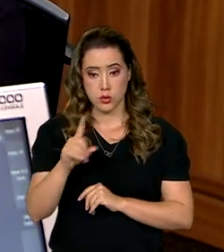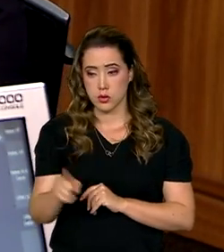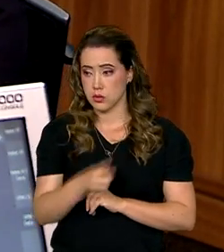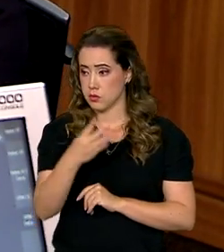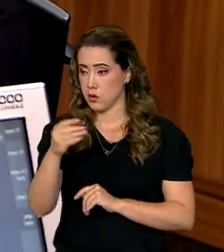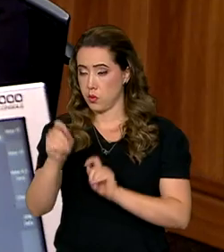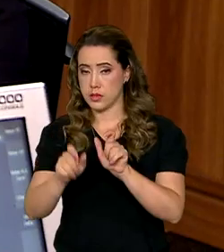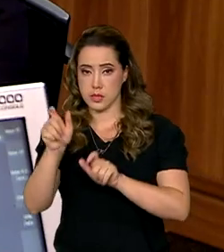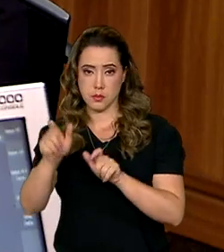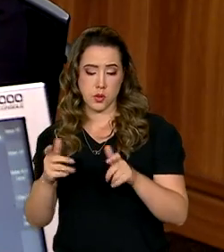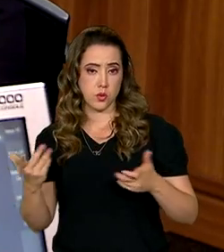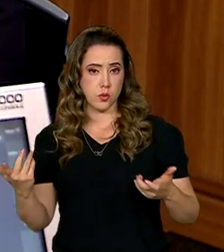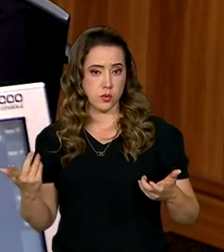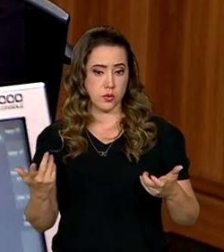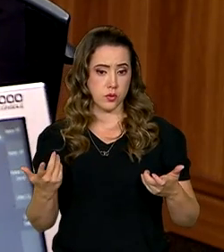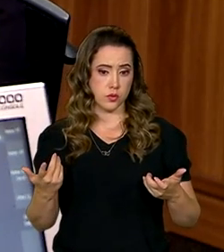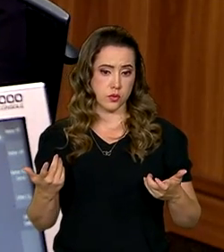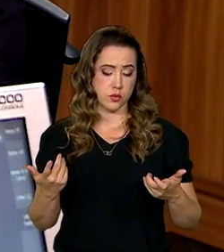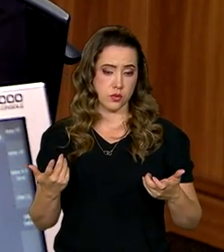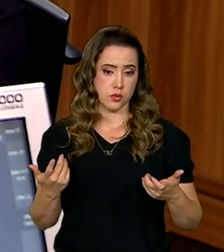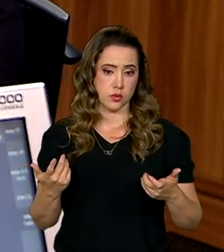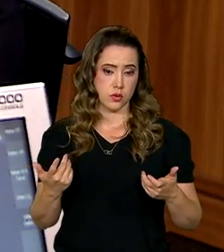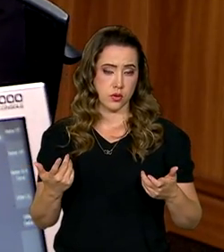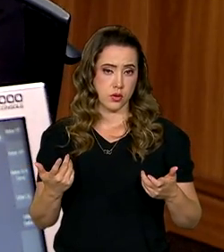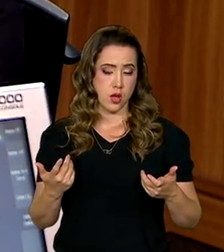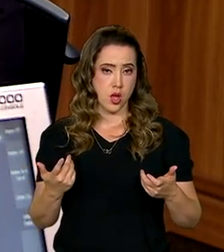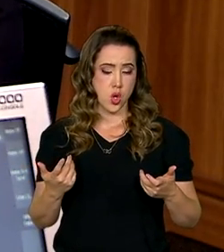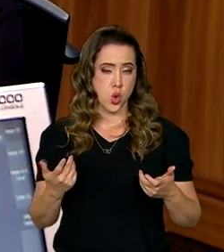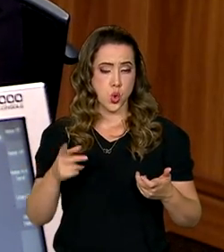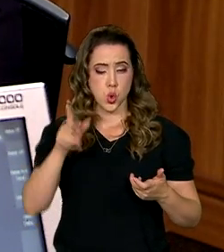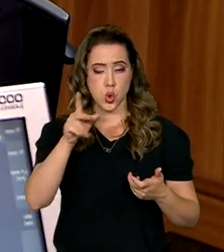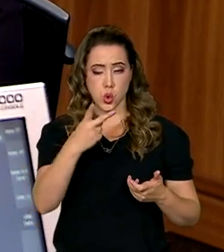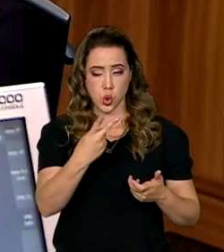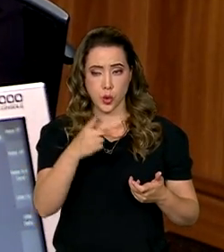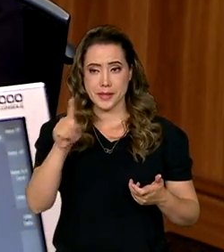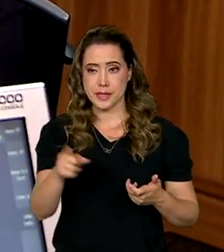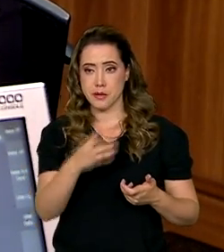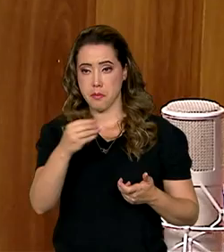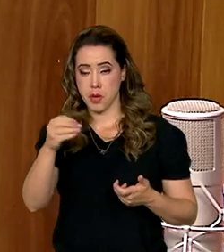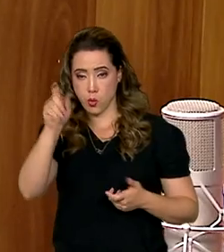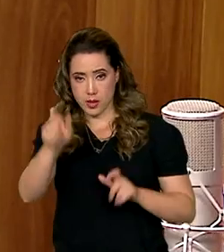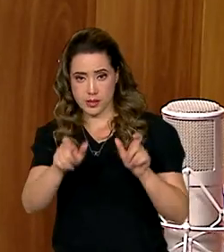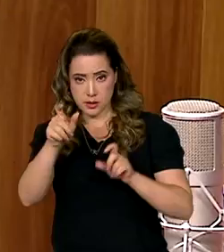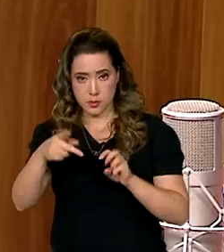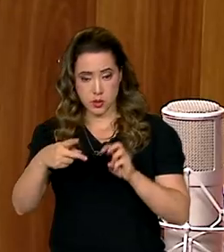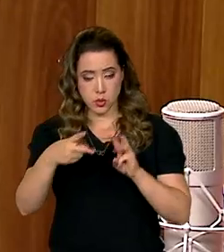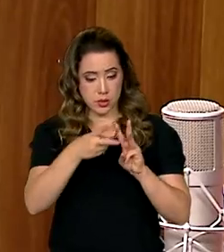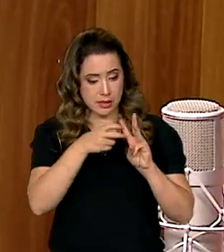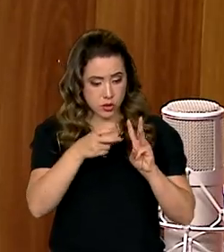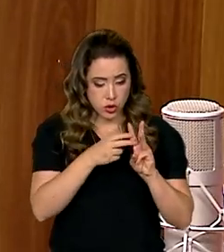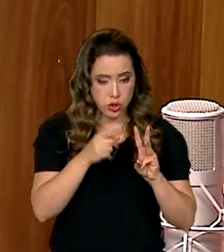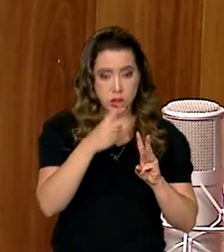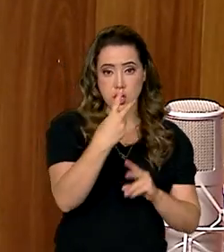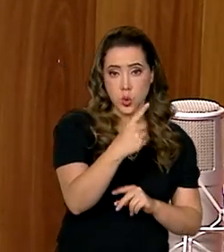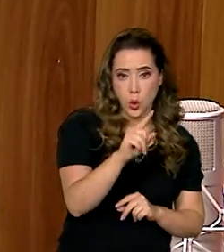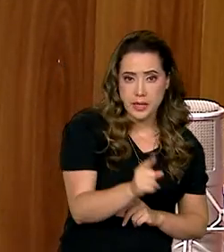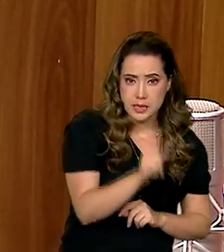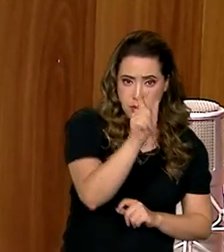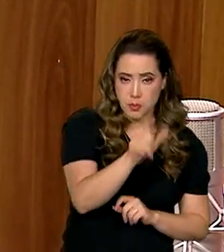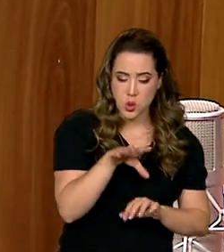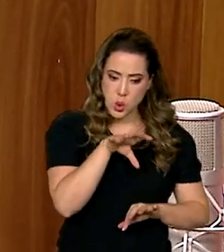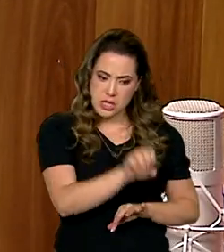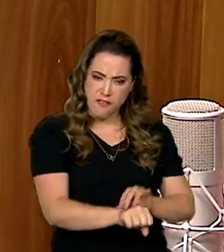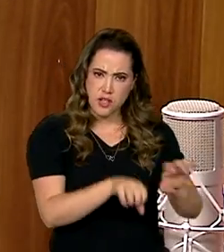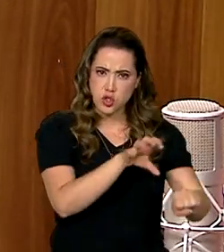dos povos originários e 2 mil invasores, é Exato. Estavam até quase... Lembra que no